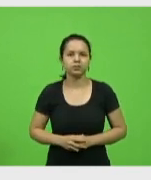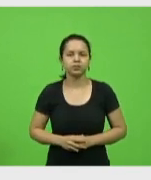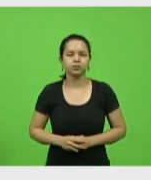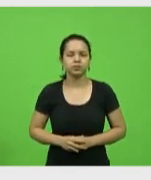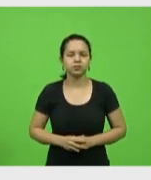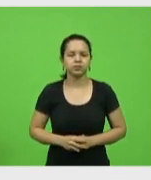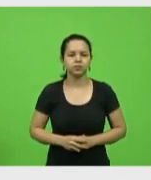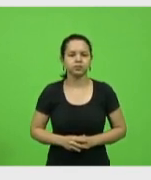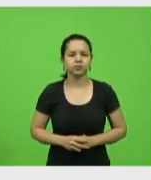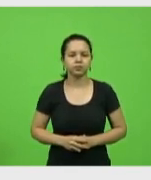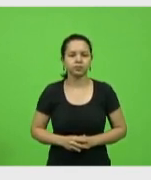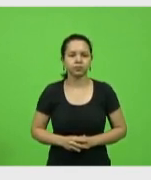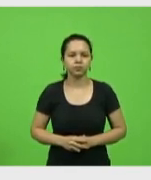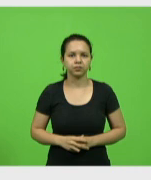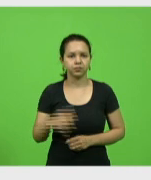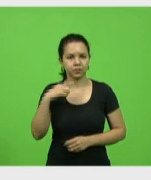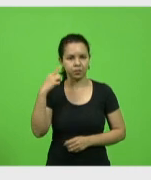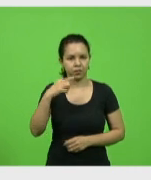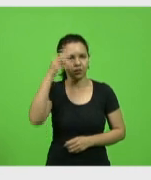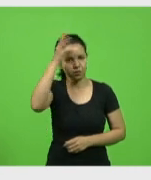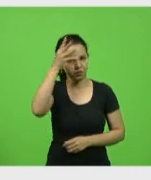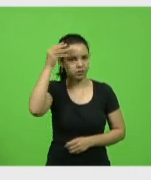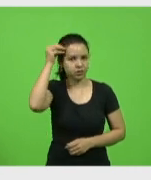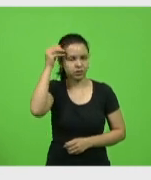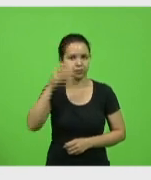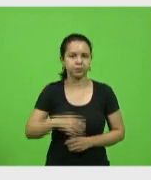Deputado Luciane Carminati.